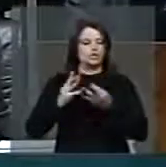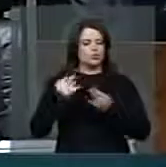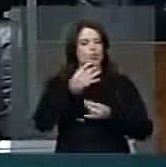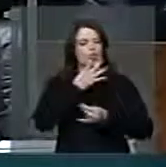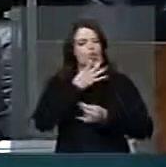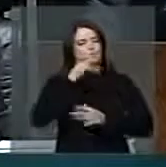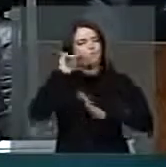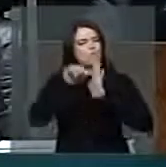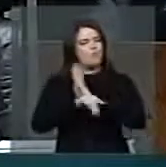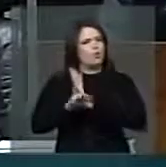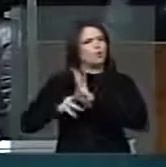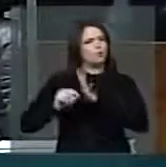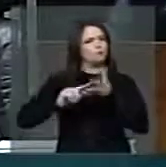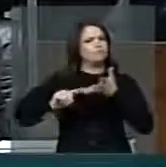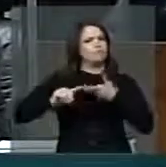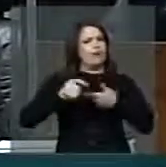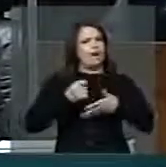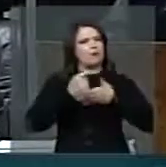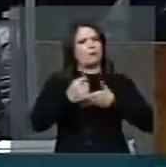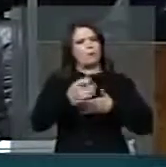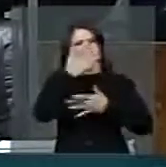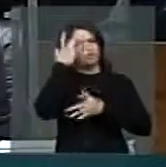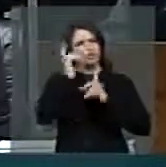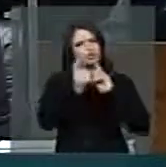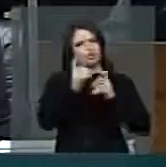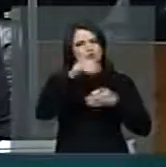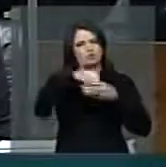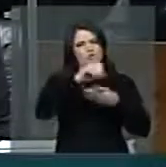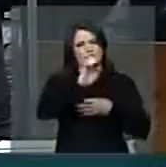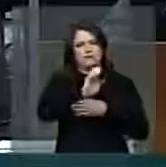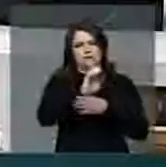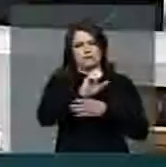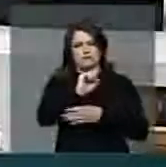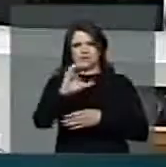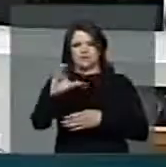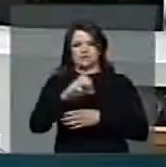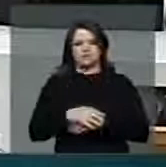conhecimento, já tem, e todo o apoio dos gestores do estado de Santa Catarina.